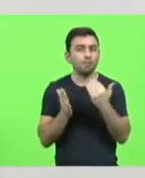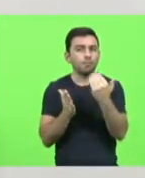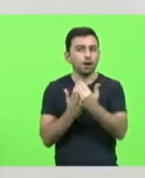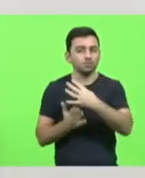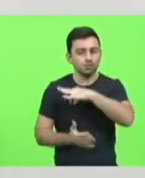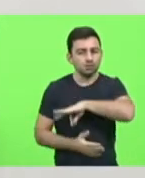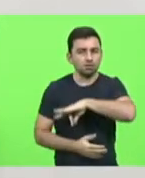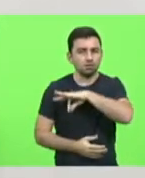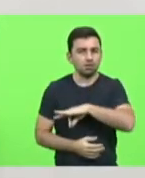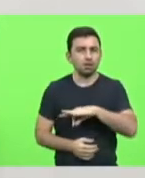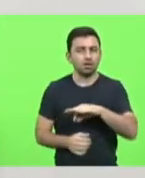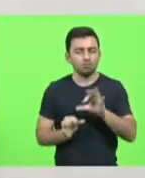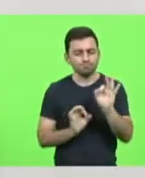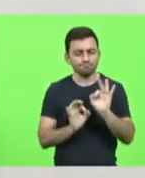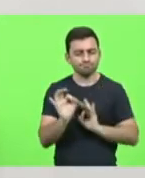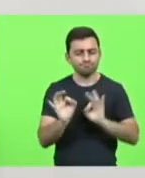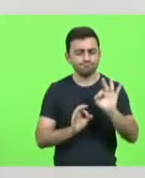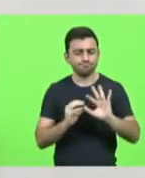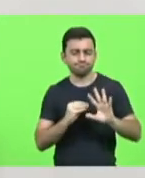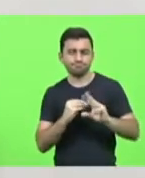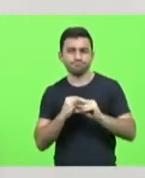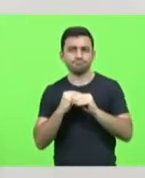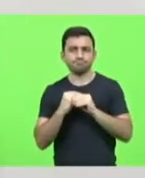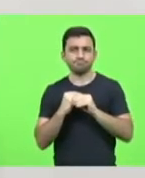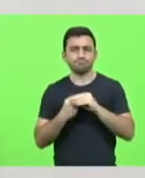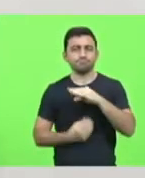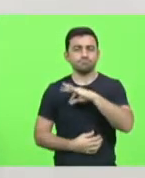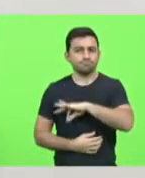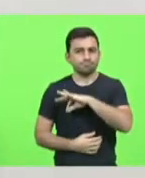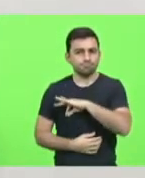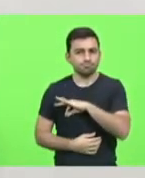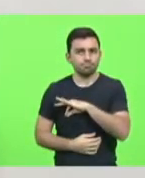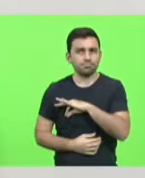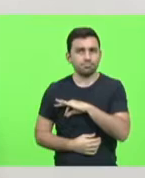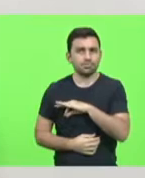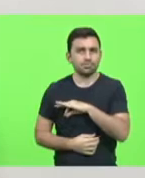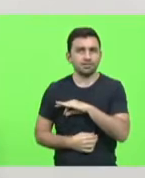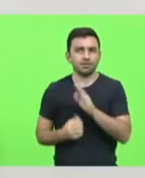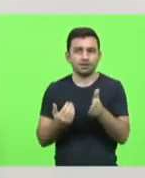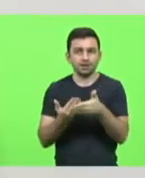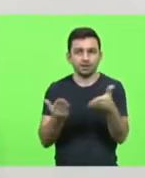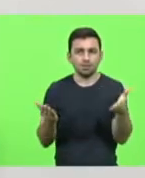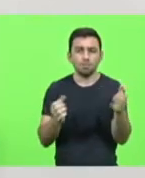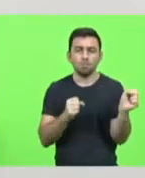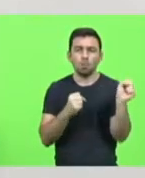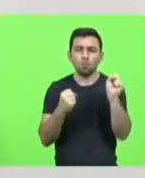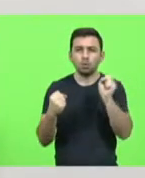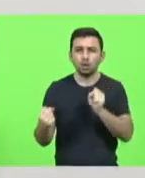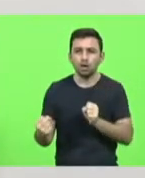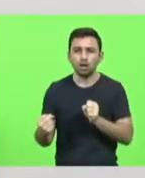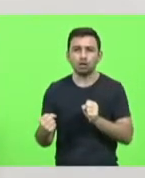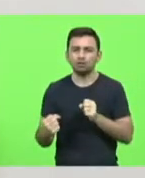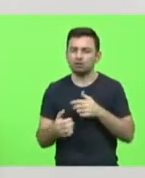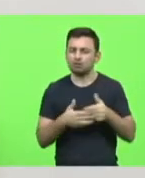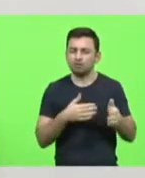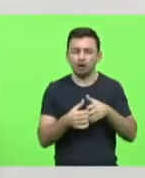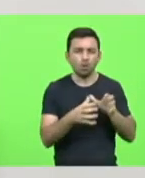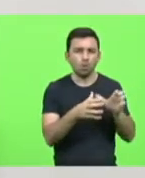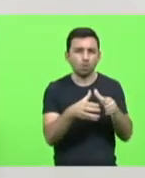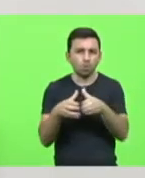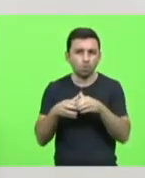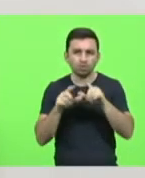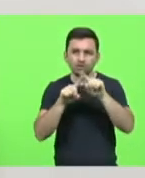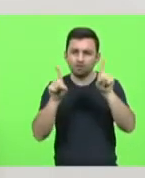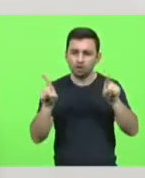reajuste ou adequação de remuneração a membros de poder ou de órgãos, servidores e